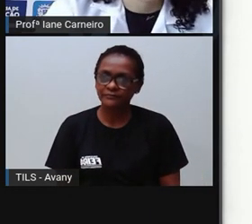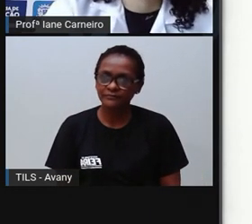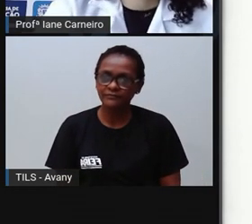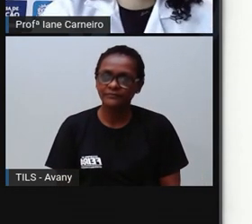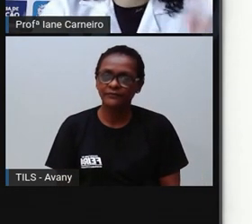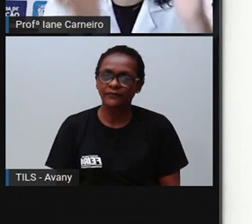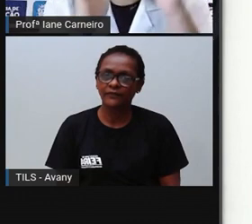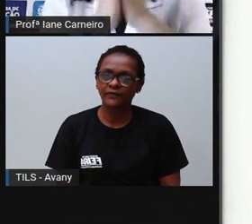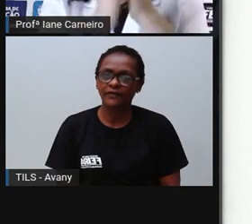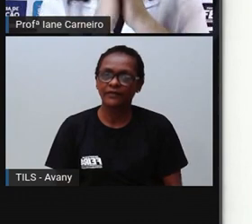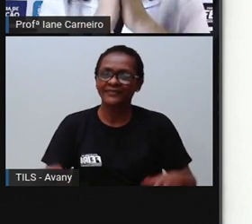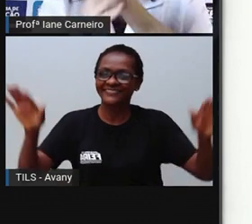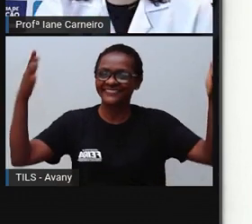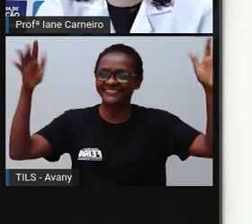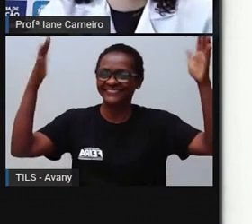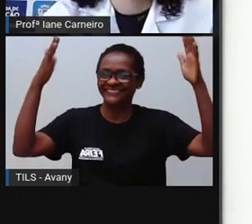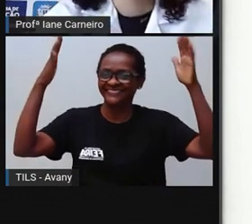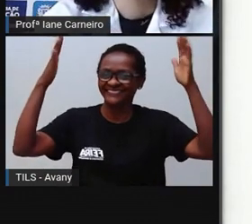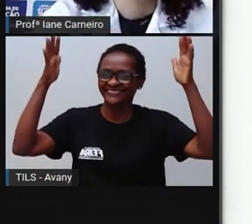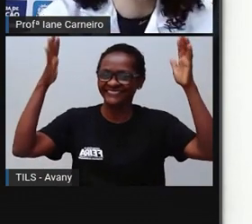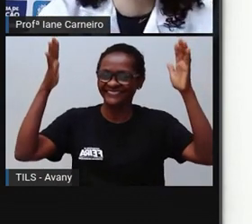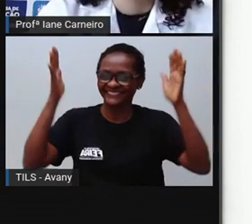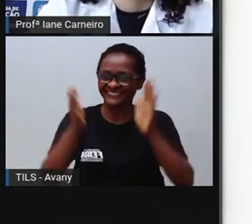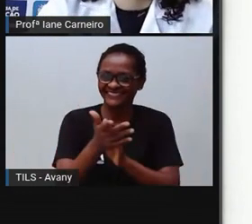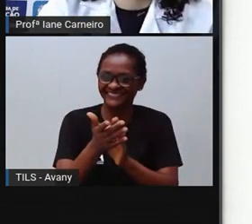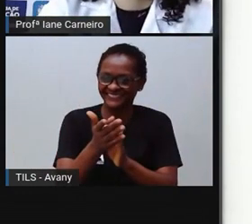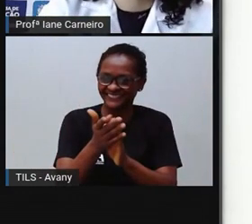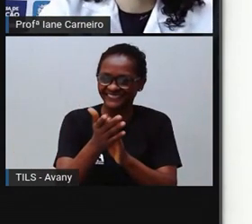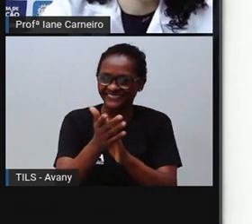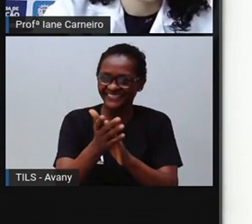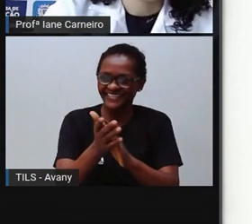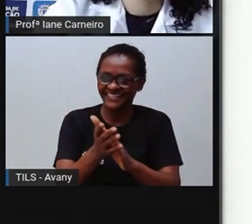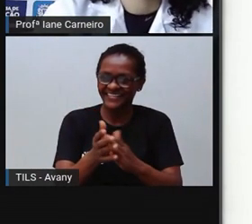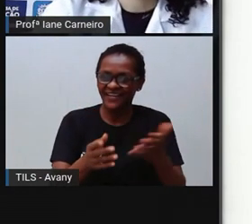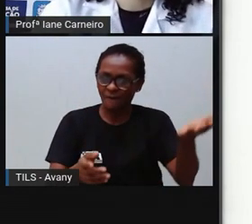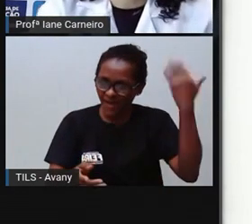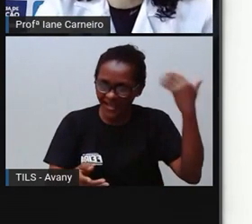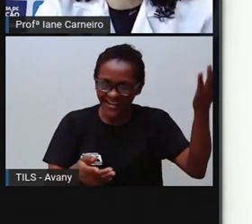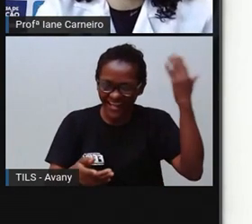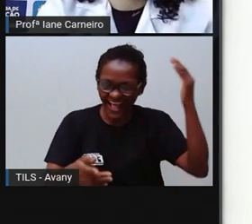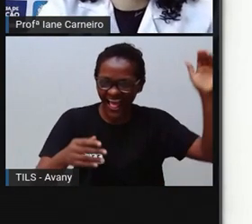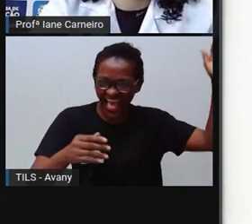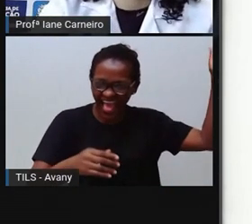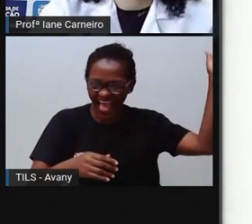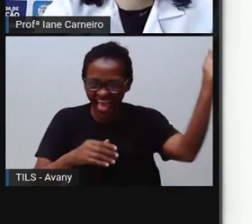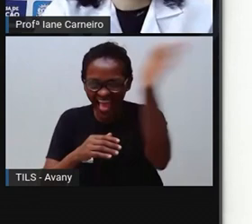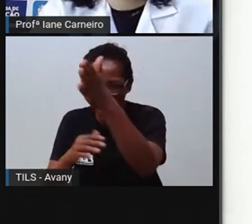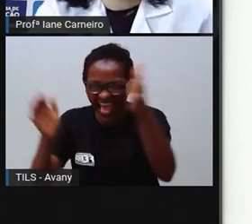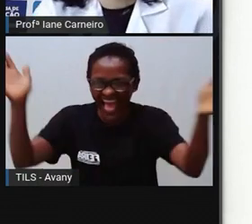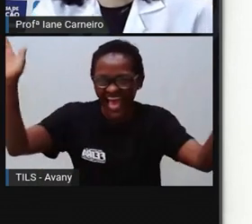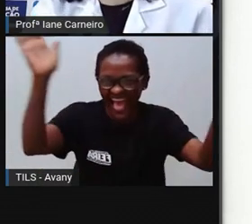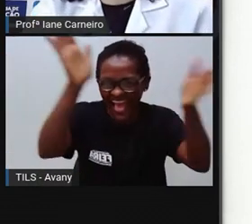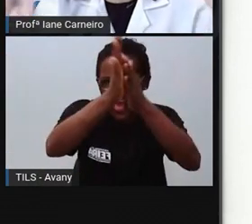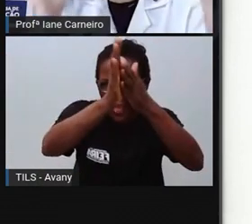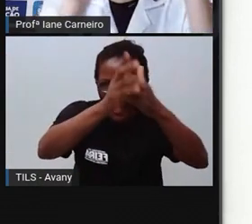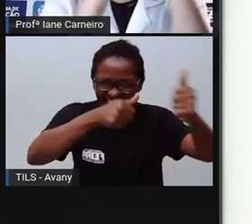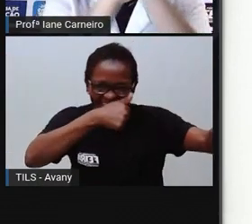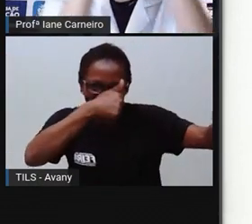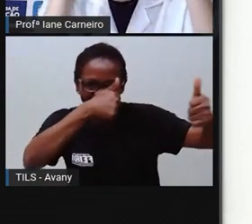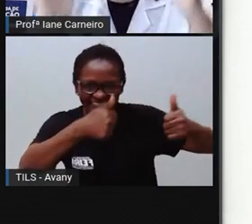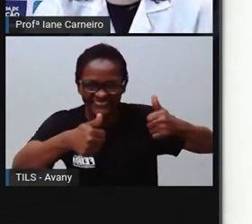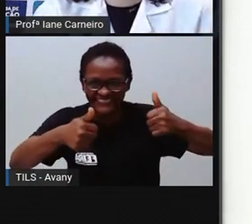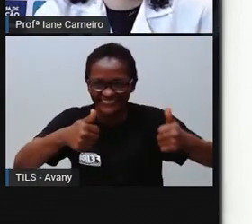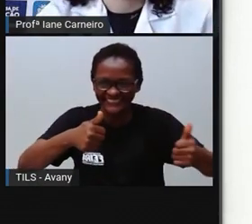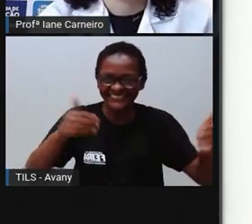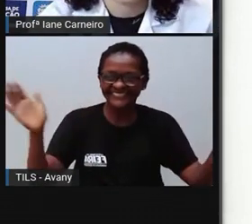aplauso. Com uma Para frente. Ou com uma palmada. Uma mão na outra. Fazer